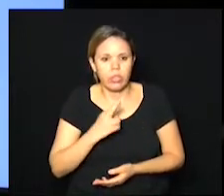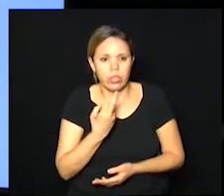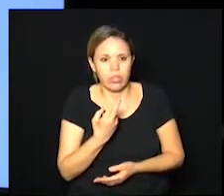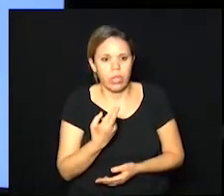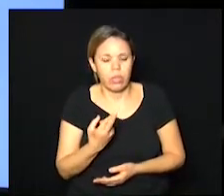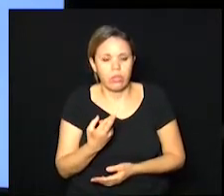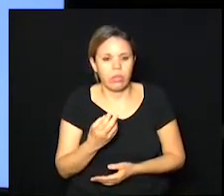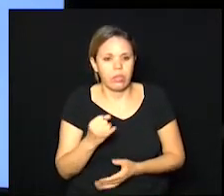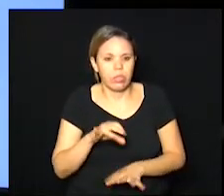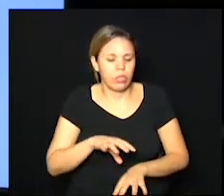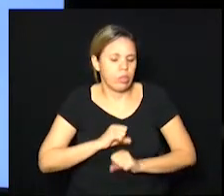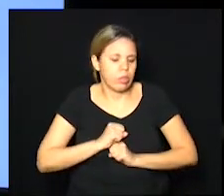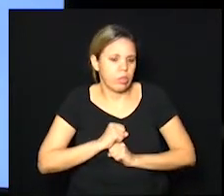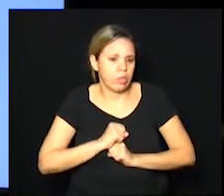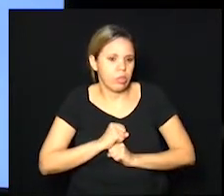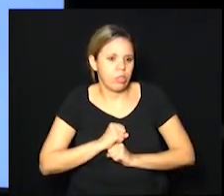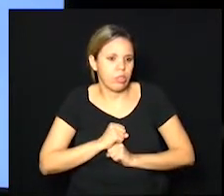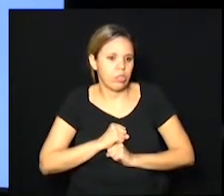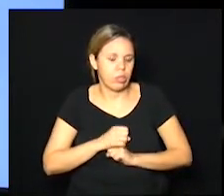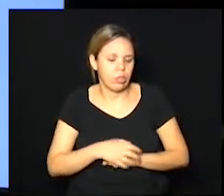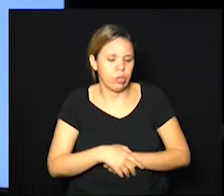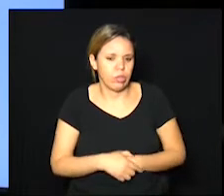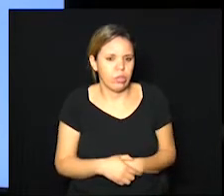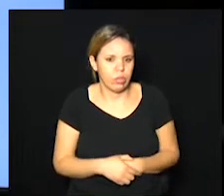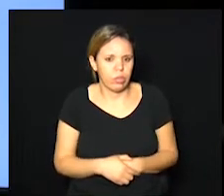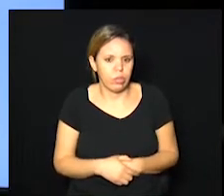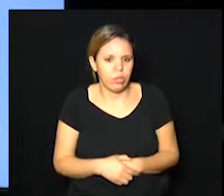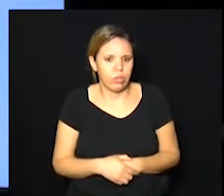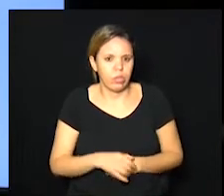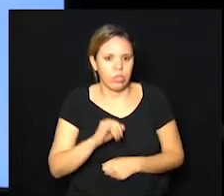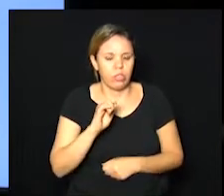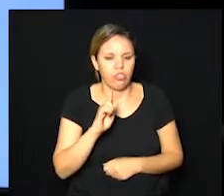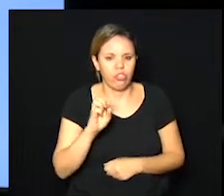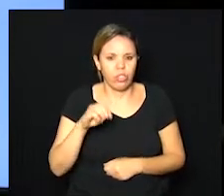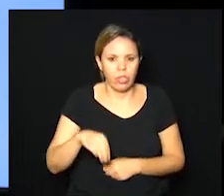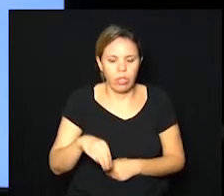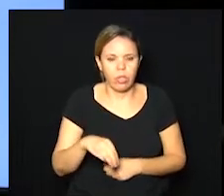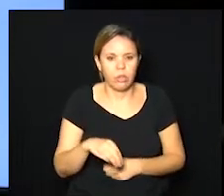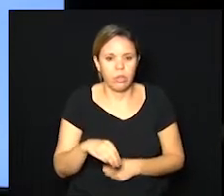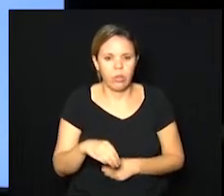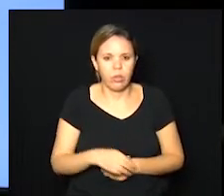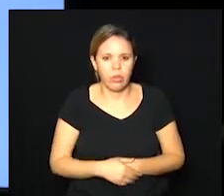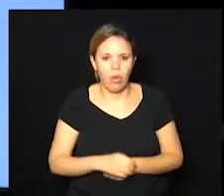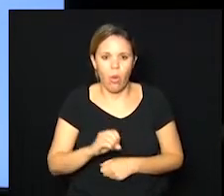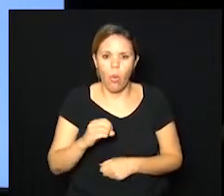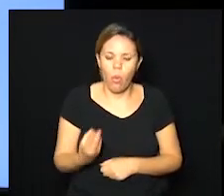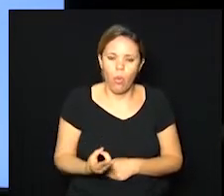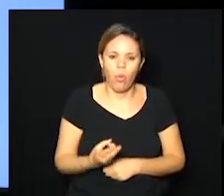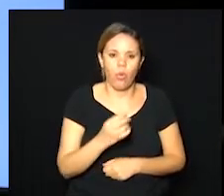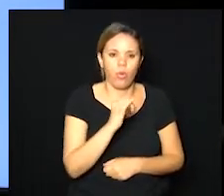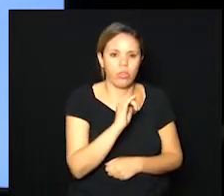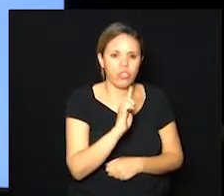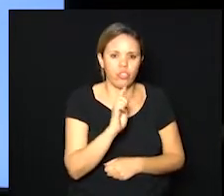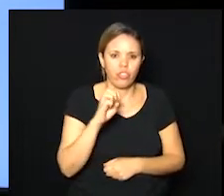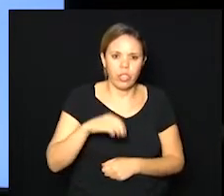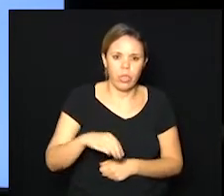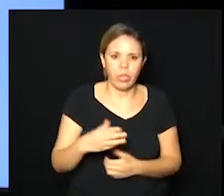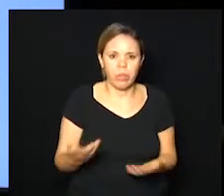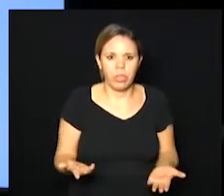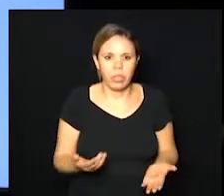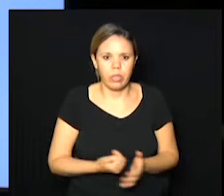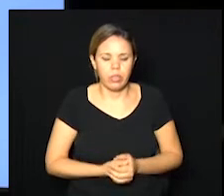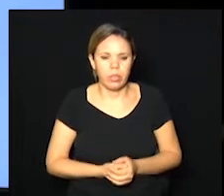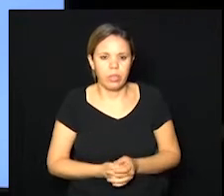presença ou de IgM de, são imunoglobulinas do tipo G ou do tipo M nesses